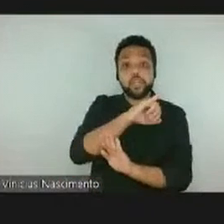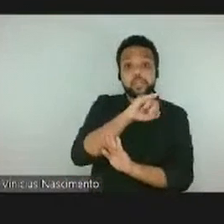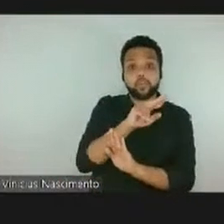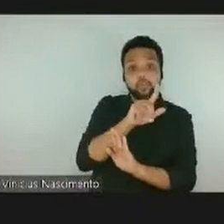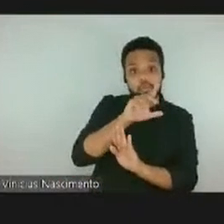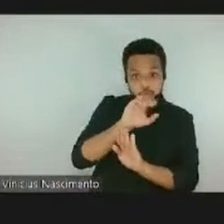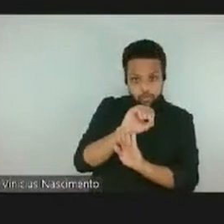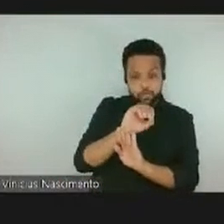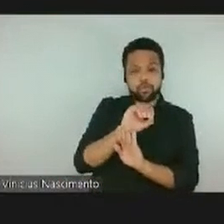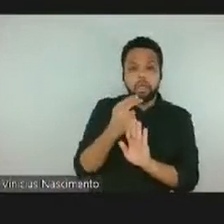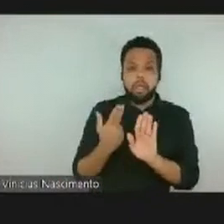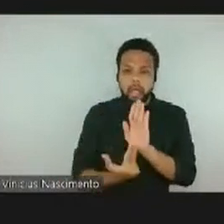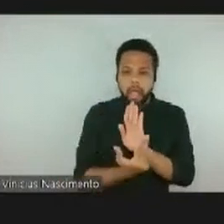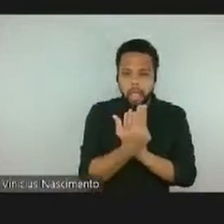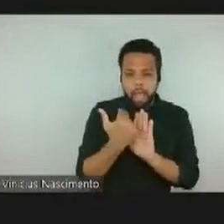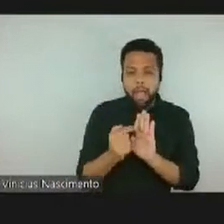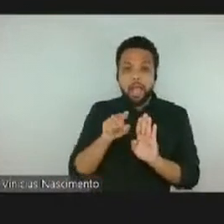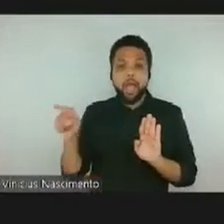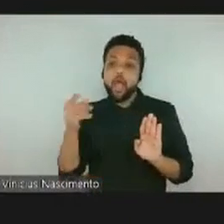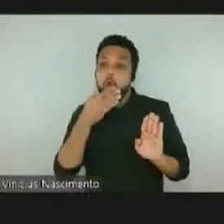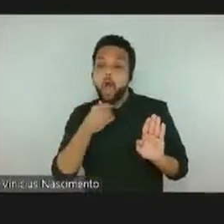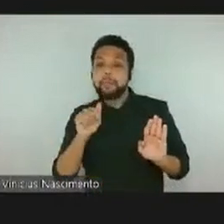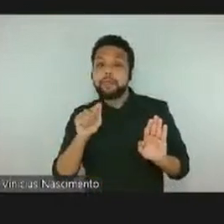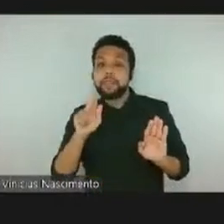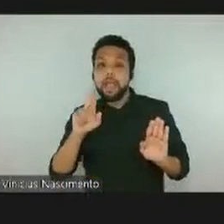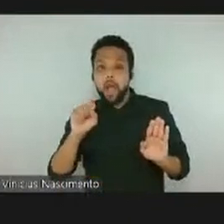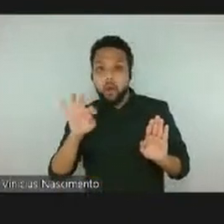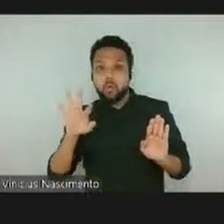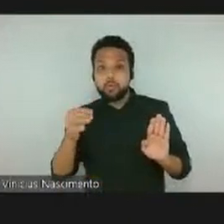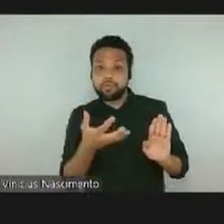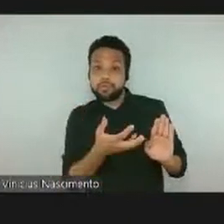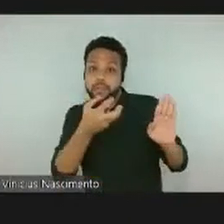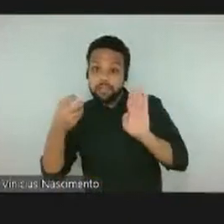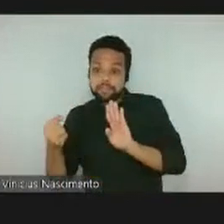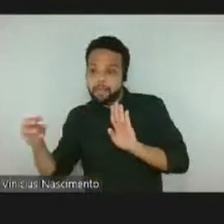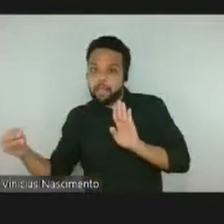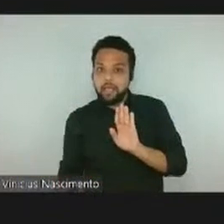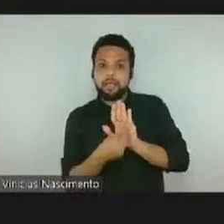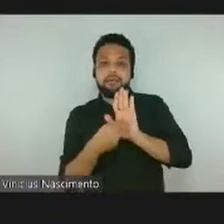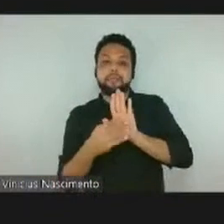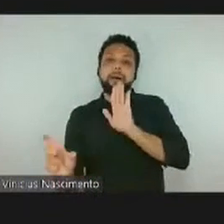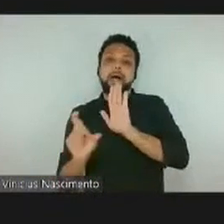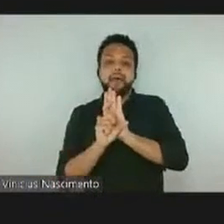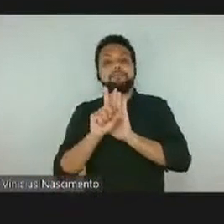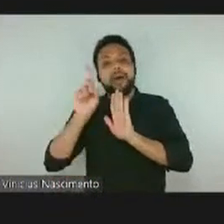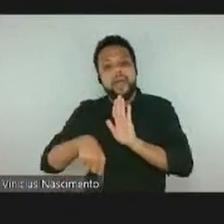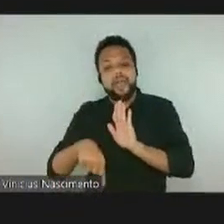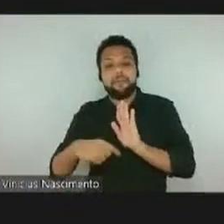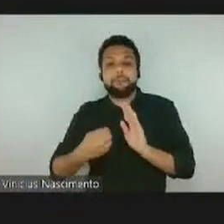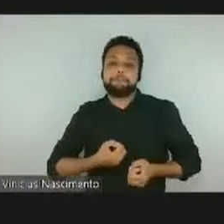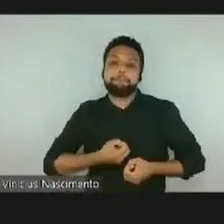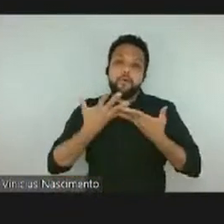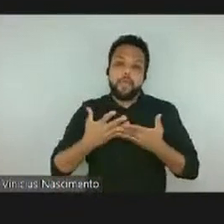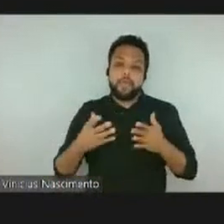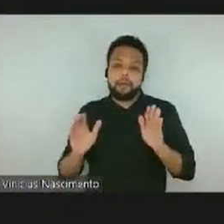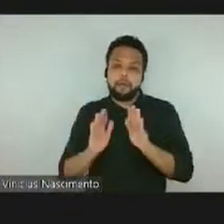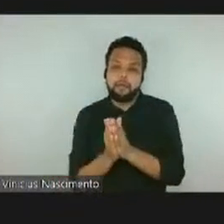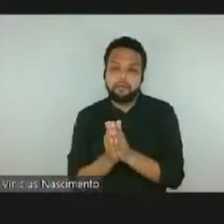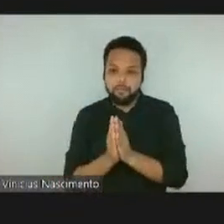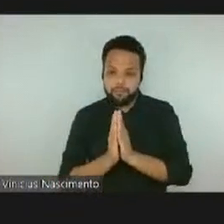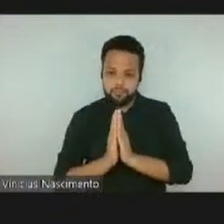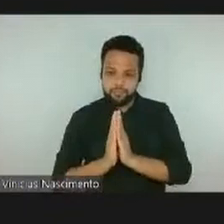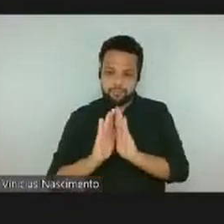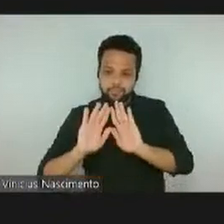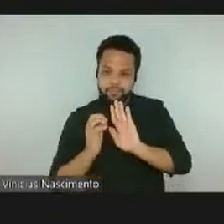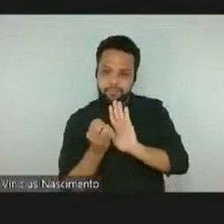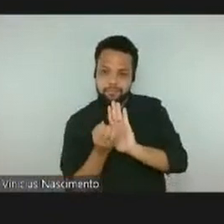ideias de movimento da página e colocava as palavras. Então, esse livro também é